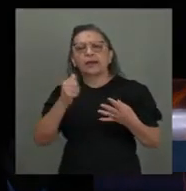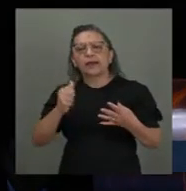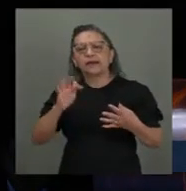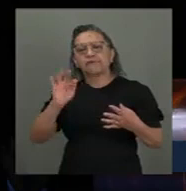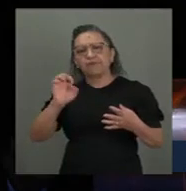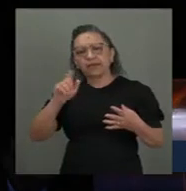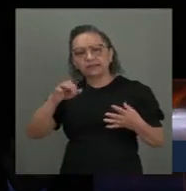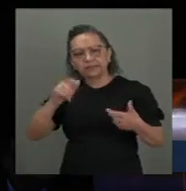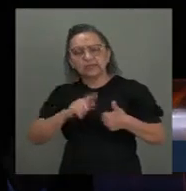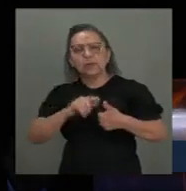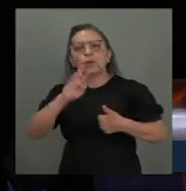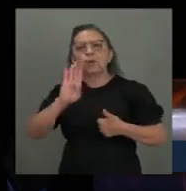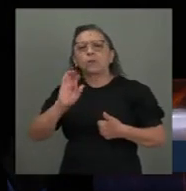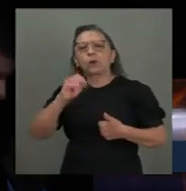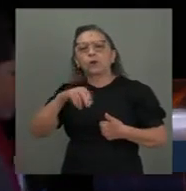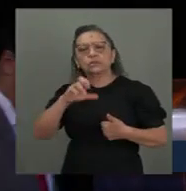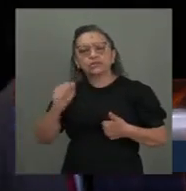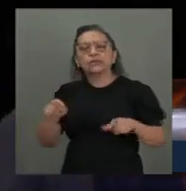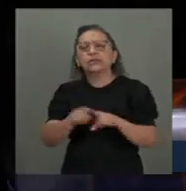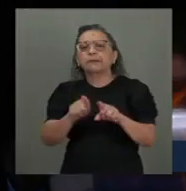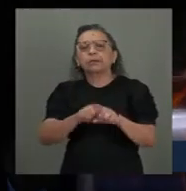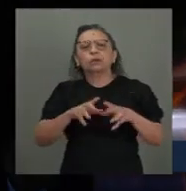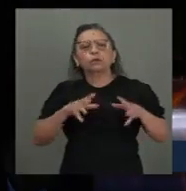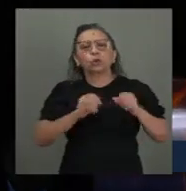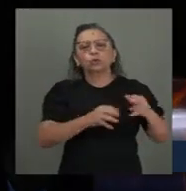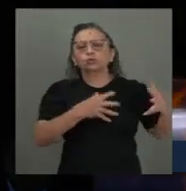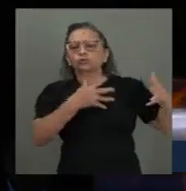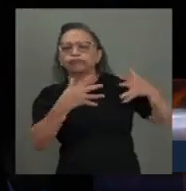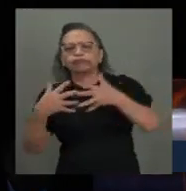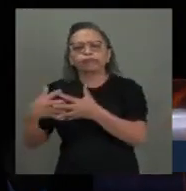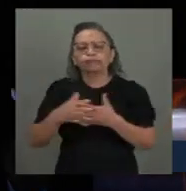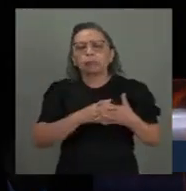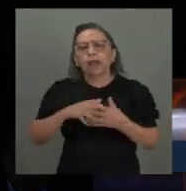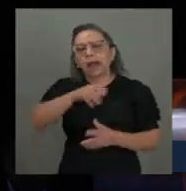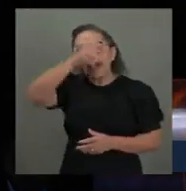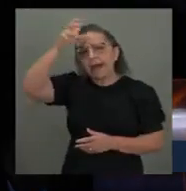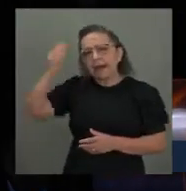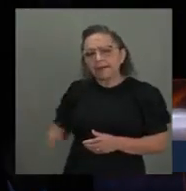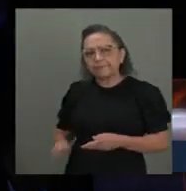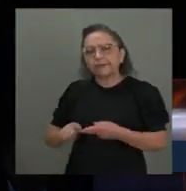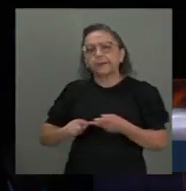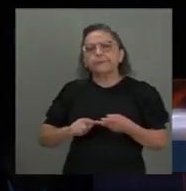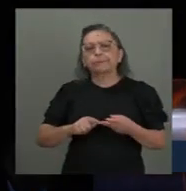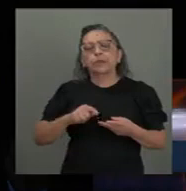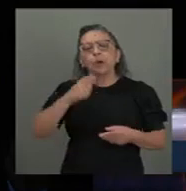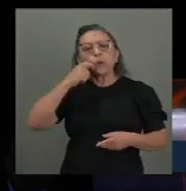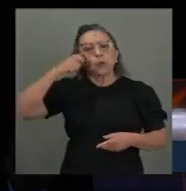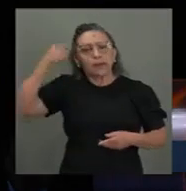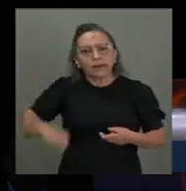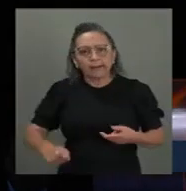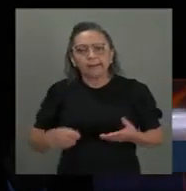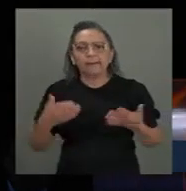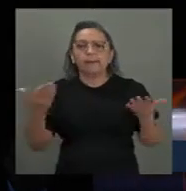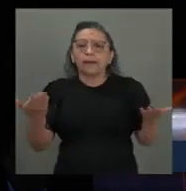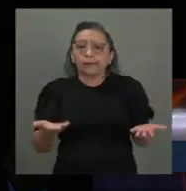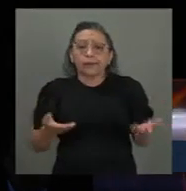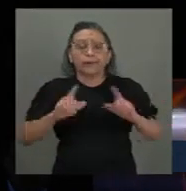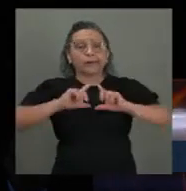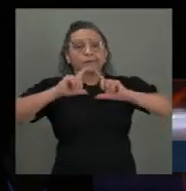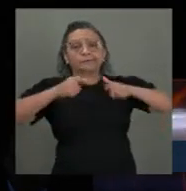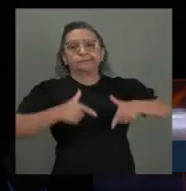da Bósnia, bem como os conflitos na África, Ucrânia e agora Israel